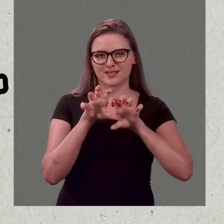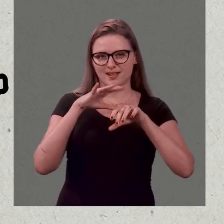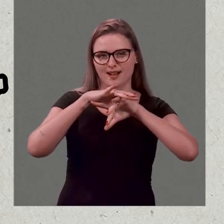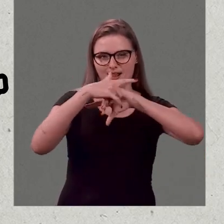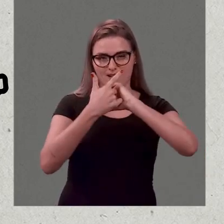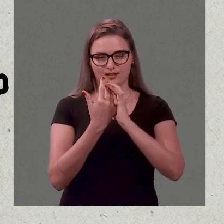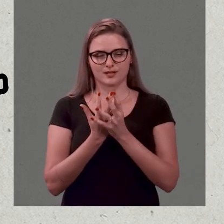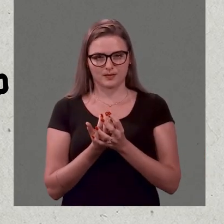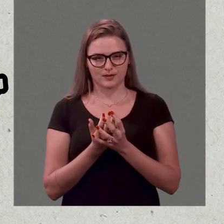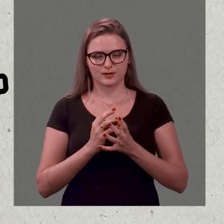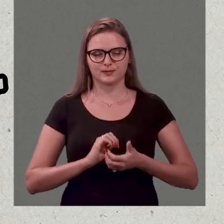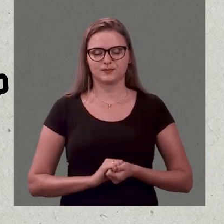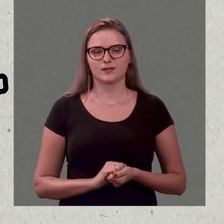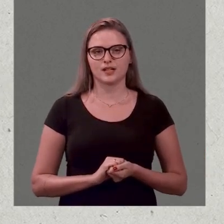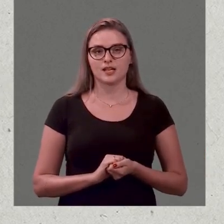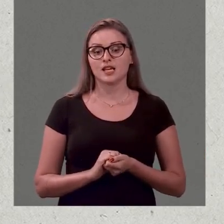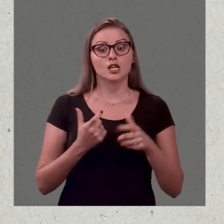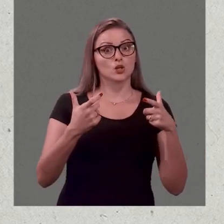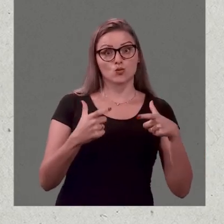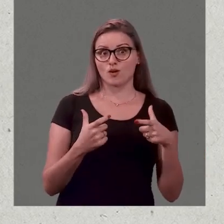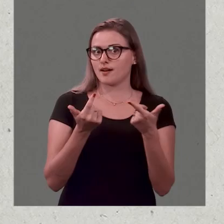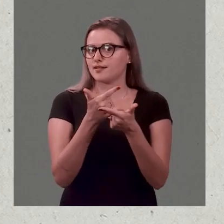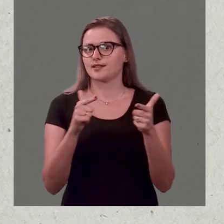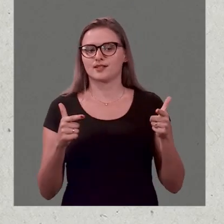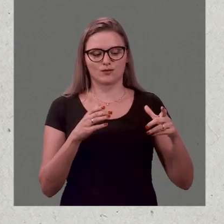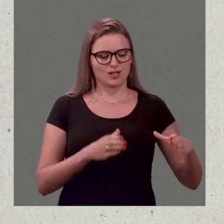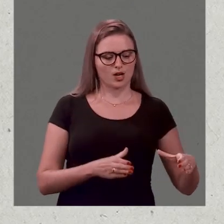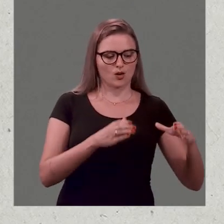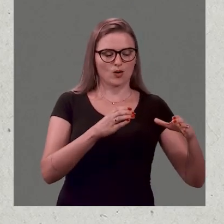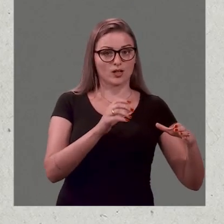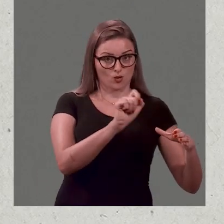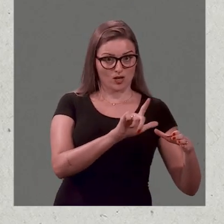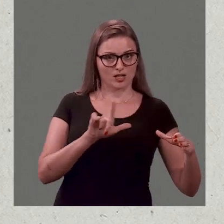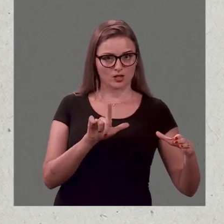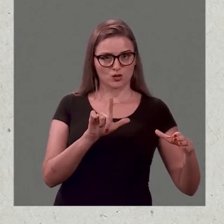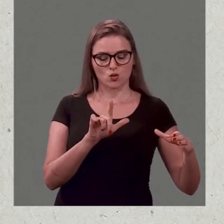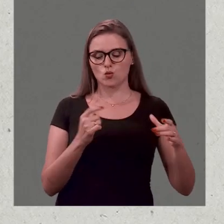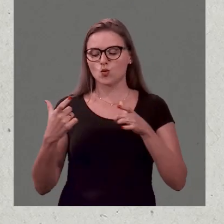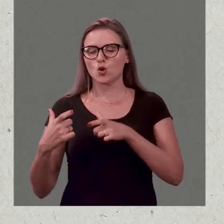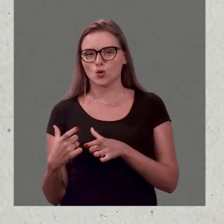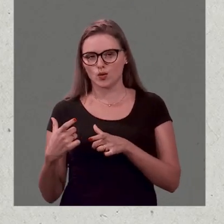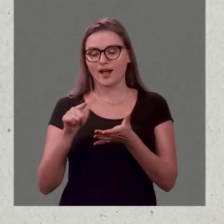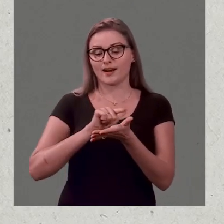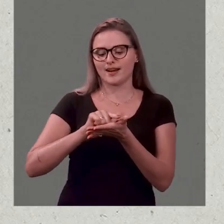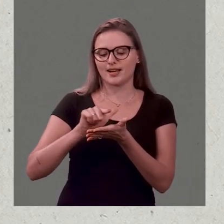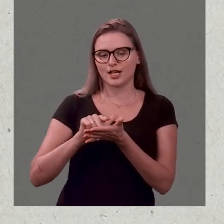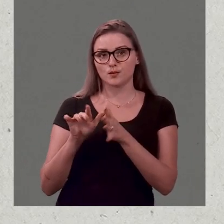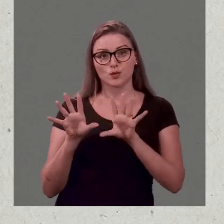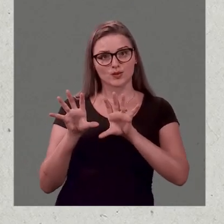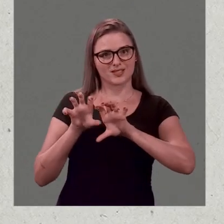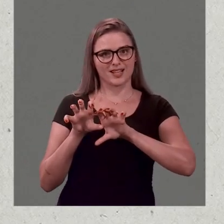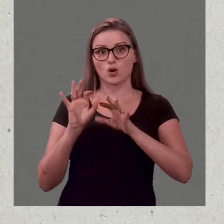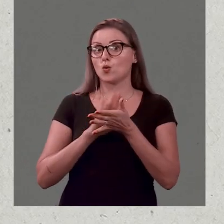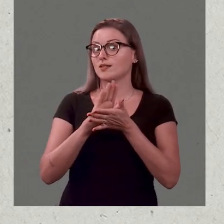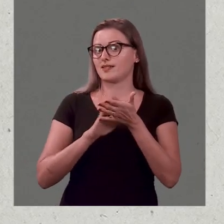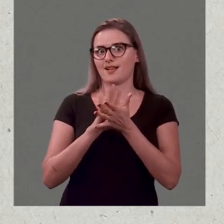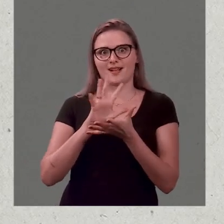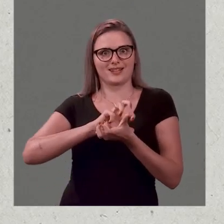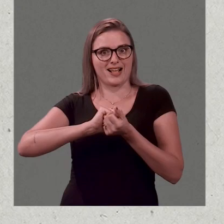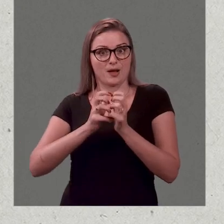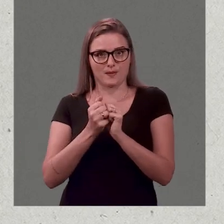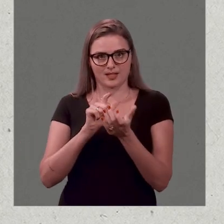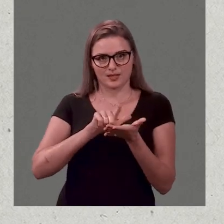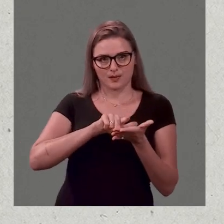toalha exclusivo da lavagem de mãos. E onde não houver coletores azuis, descarte papéis limpos, secos e sem